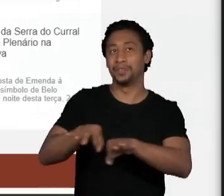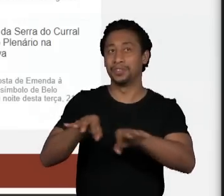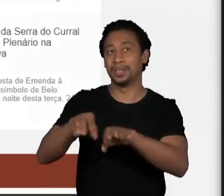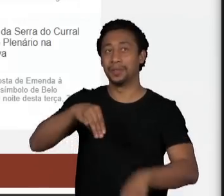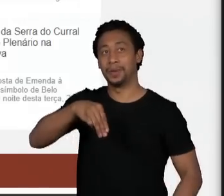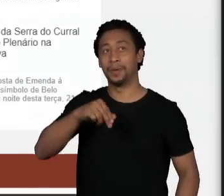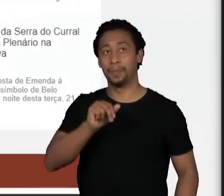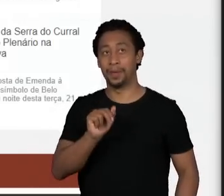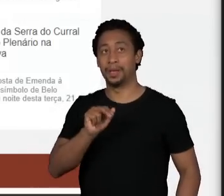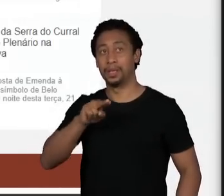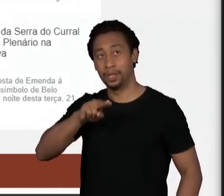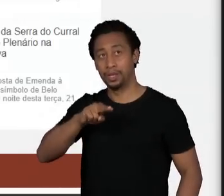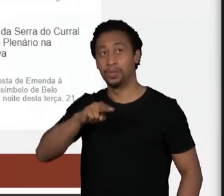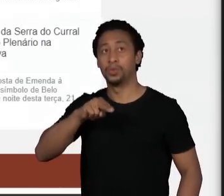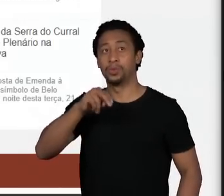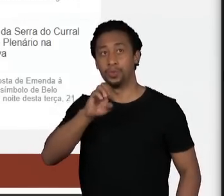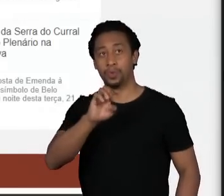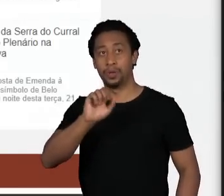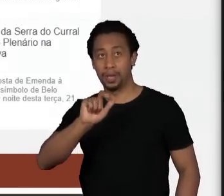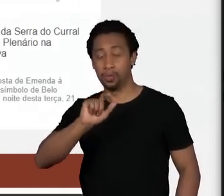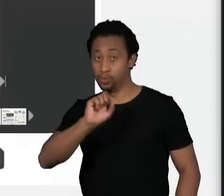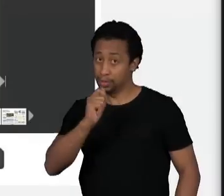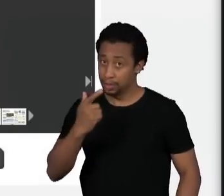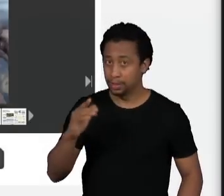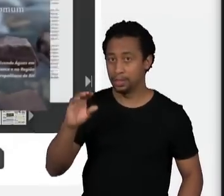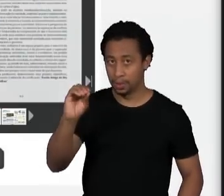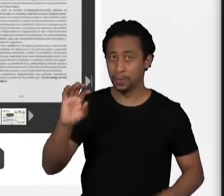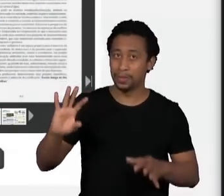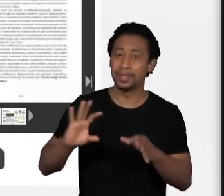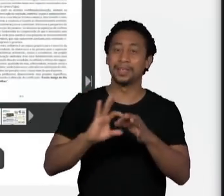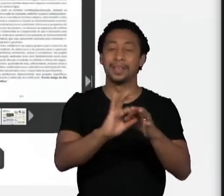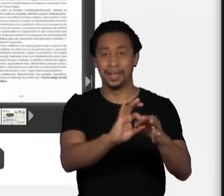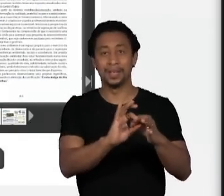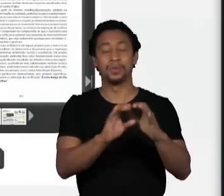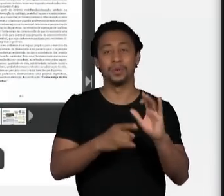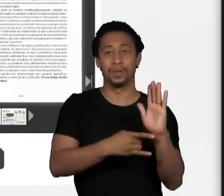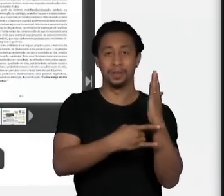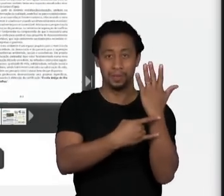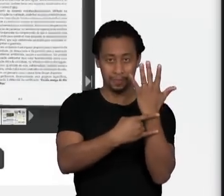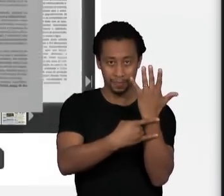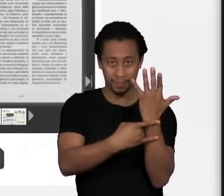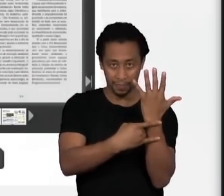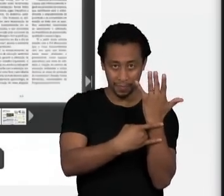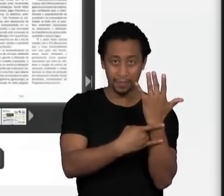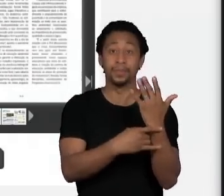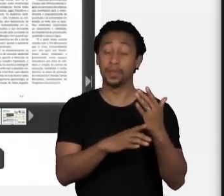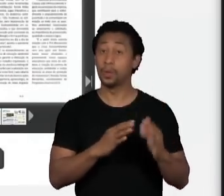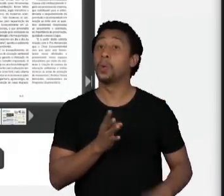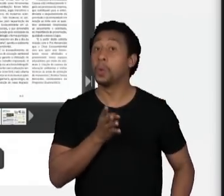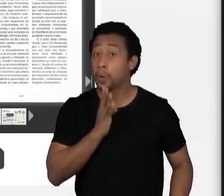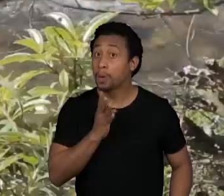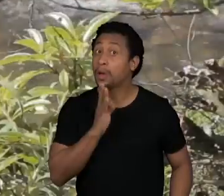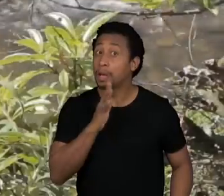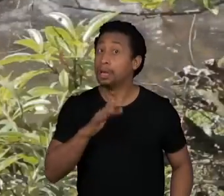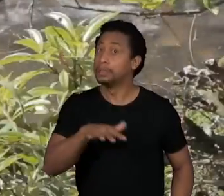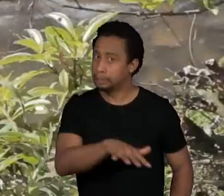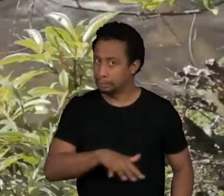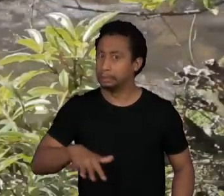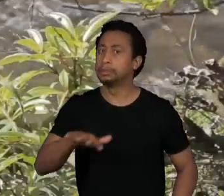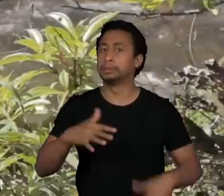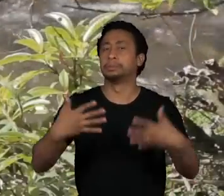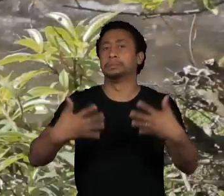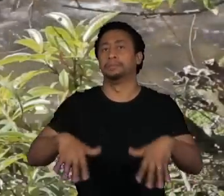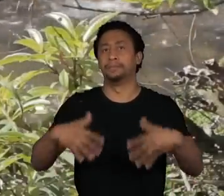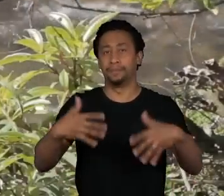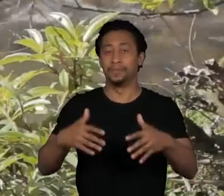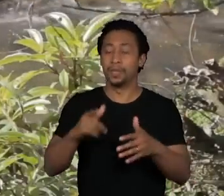ligado ao FMG, Universidade Federal de Minas Gerais, e conhece bem a região, rica